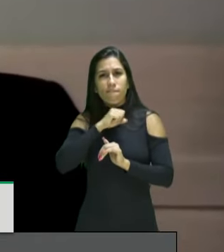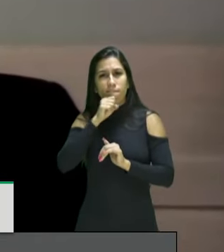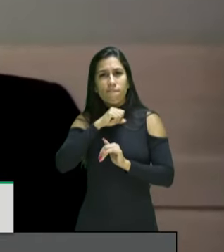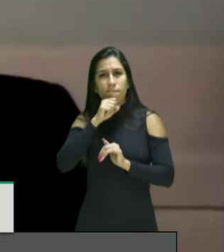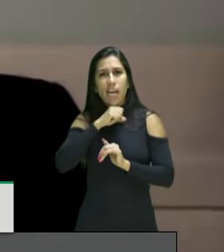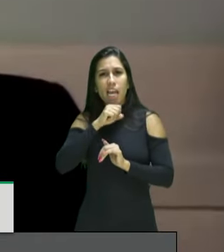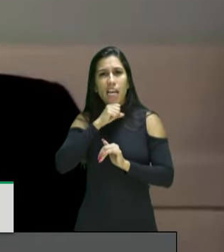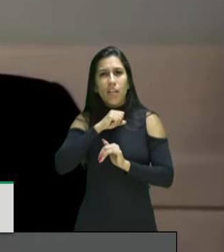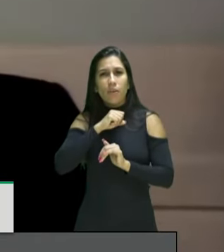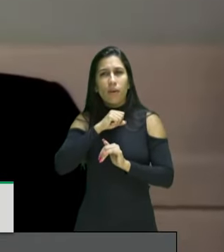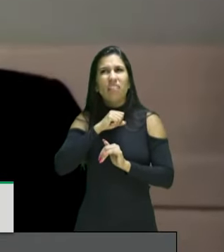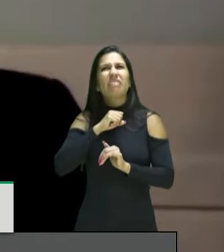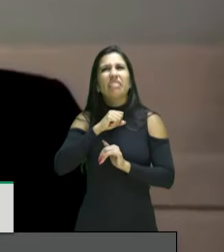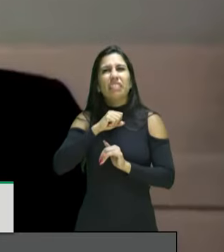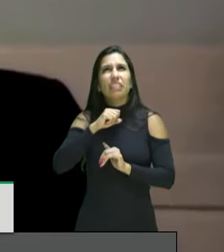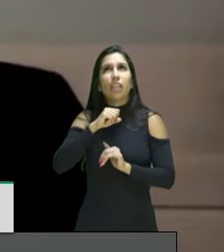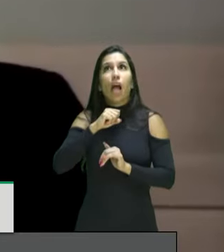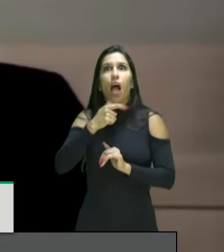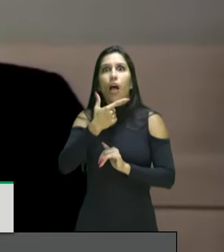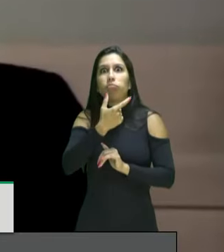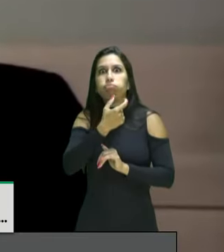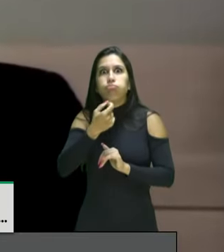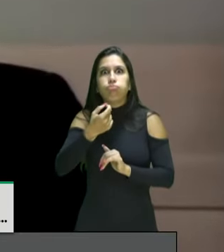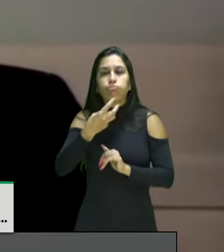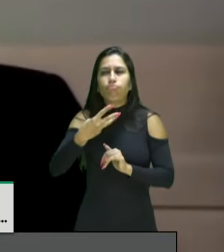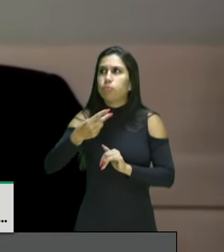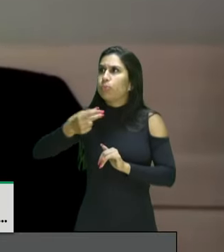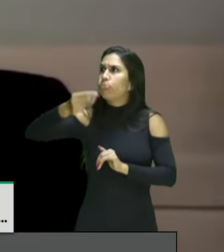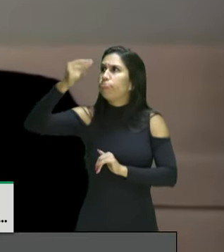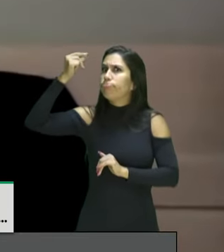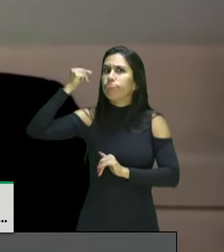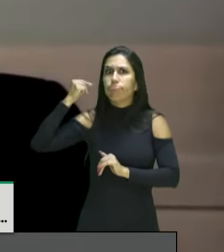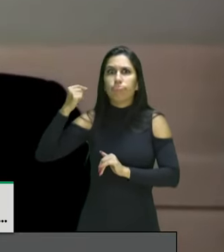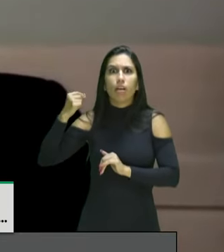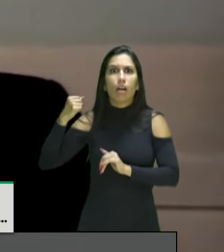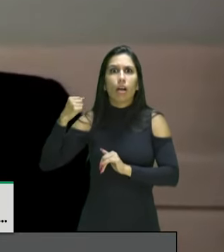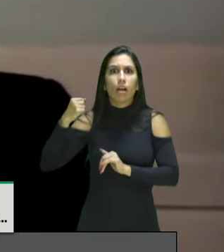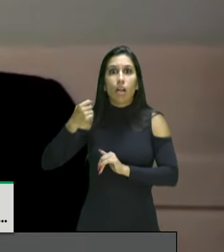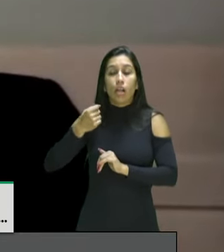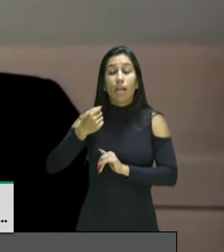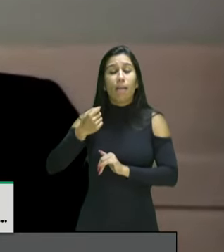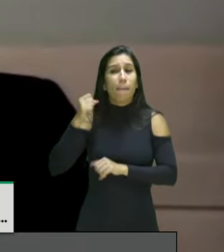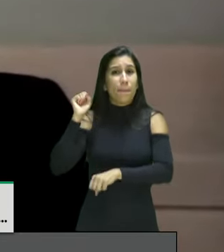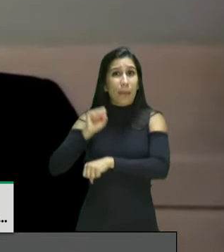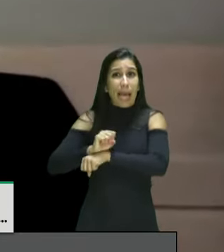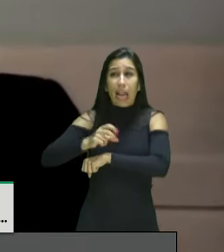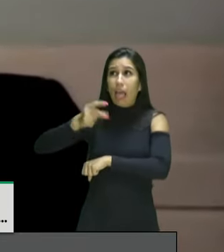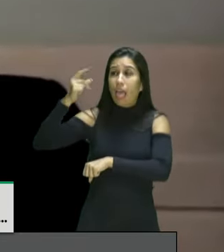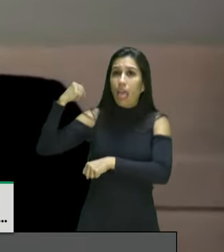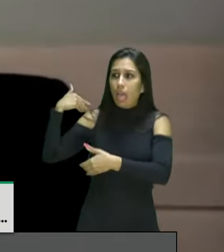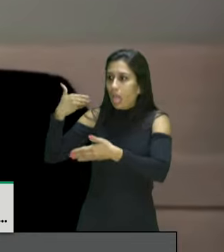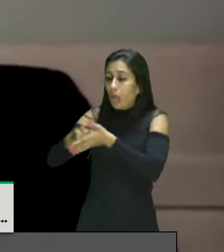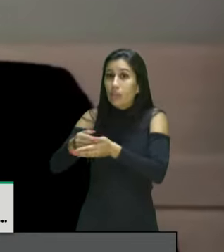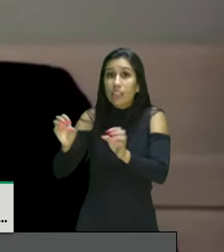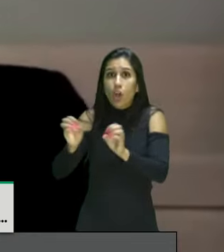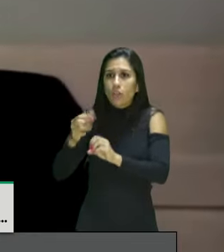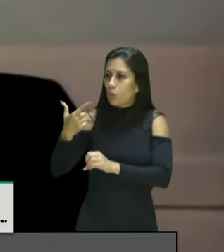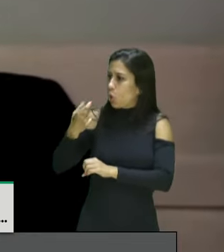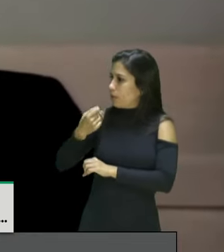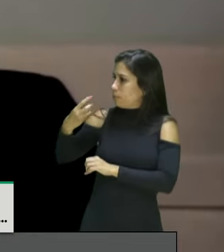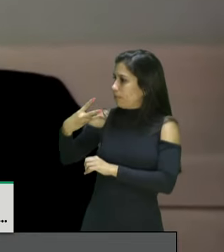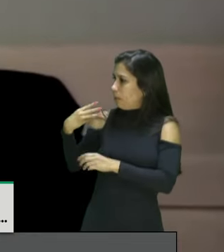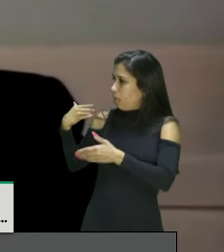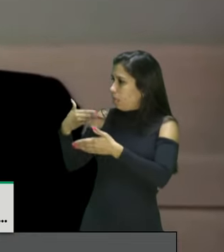2003. Aquele que estava atrasado há mais tempo não era apresentado desde 2003. Então, a minha participação nessa